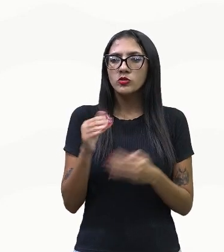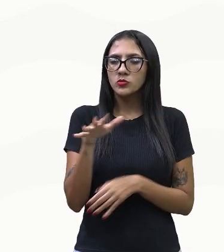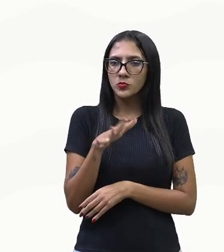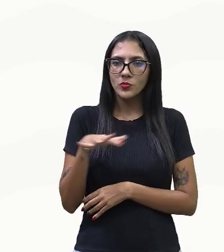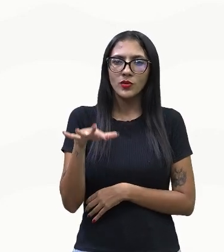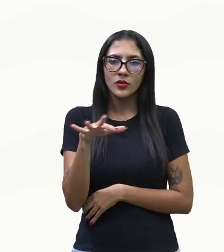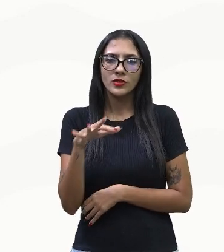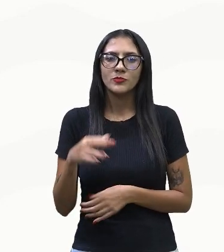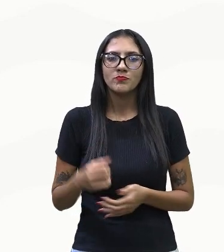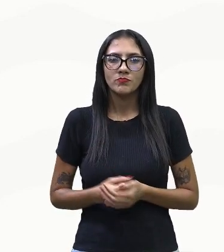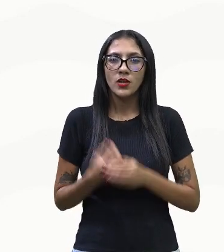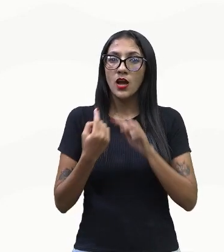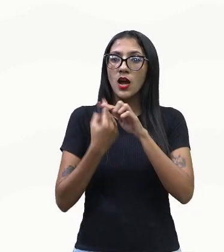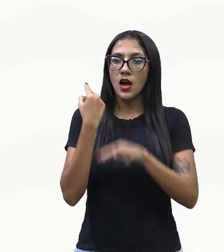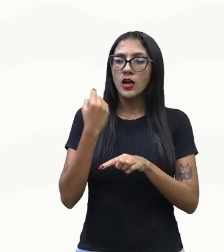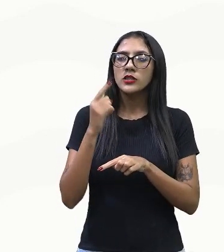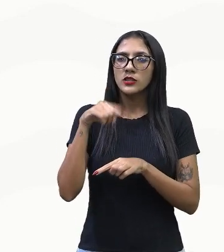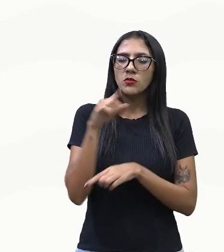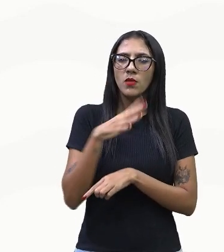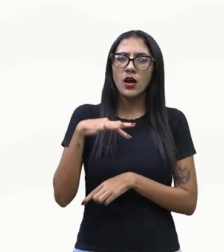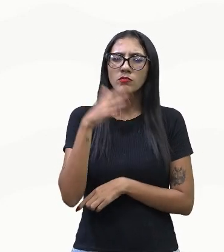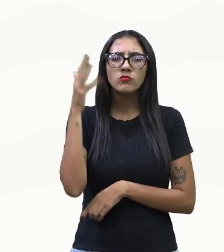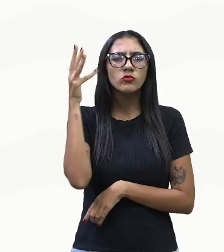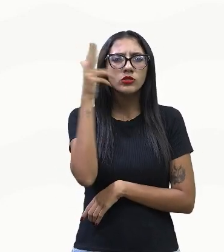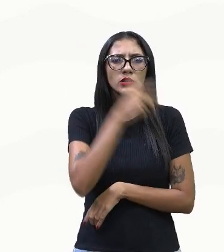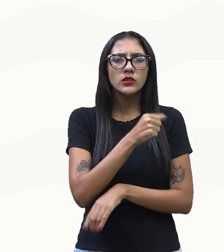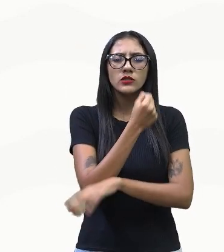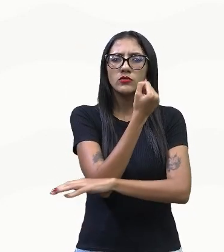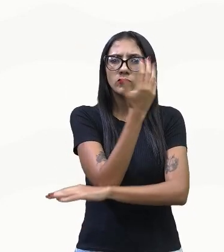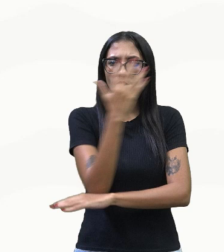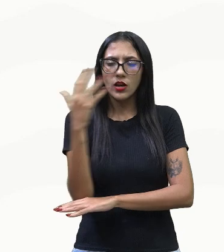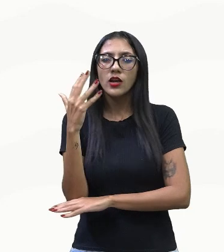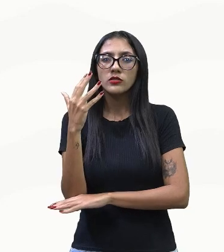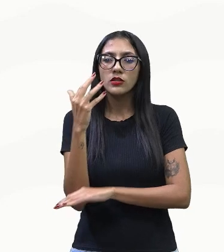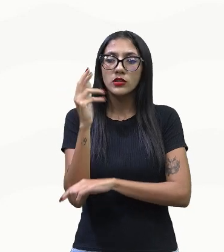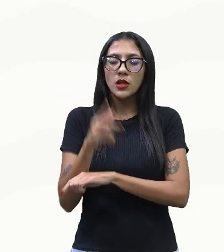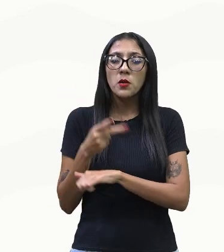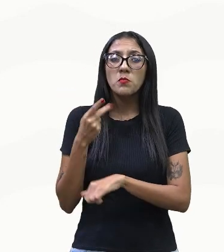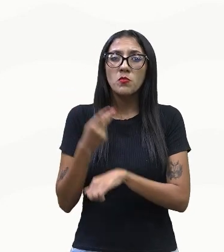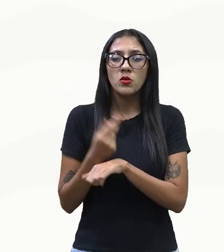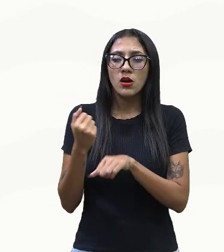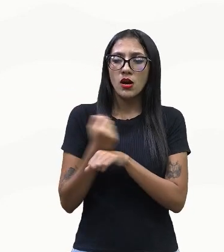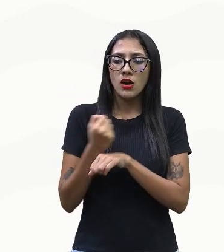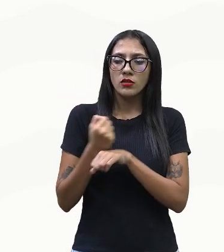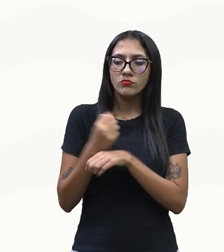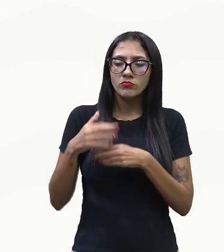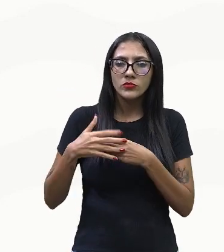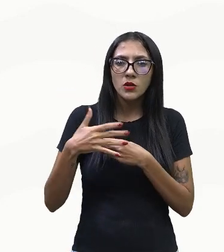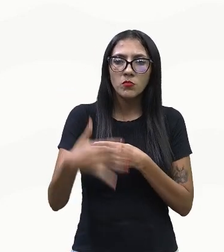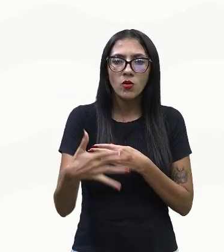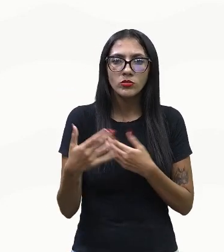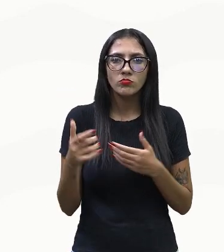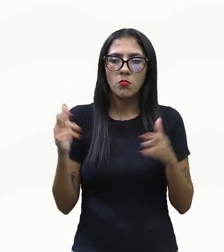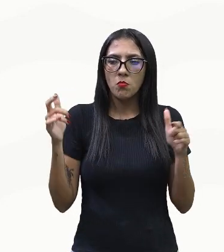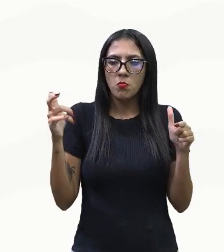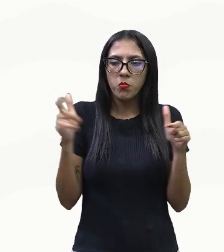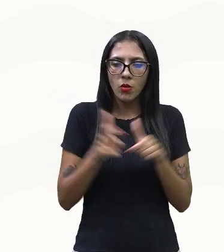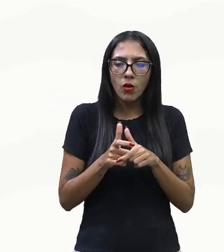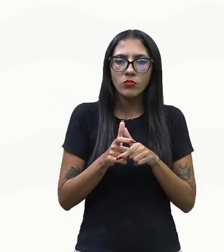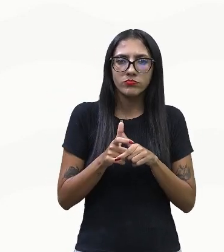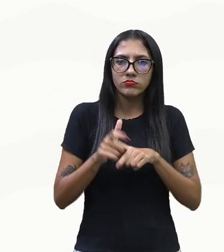que outrora era floresta e que, em determinado momento, foi devastado. Para vocês verem a dimensão